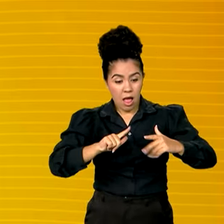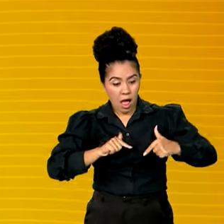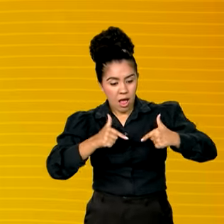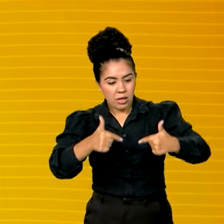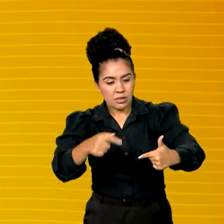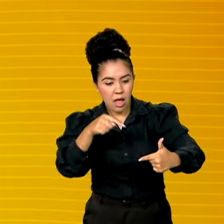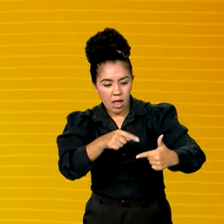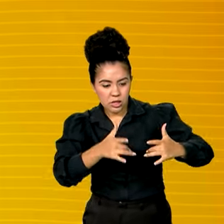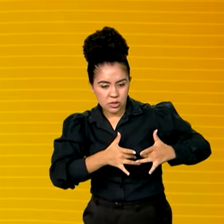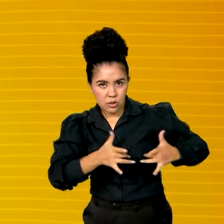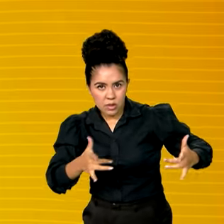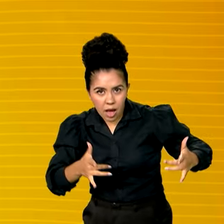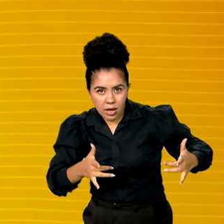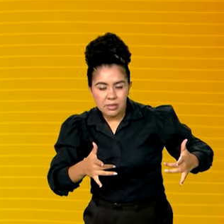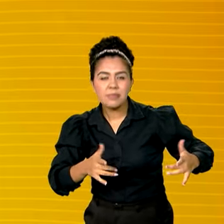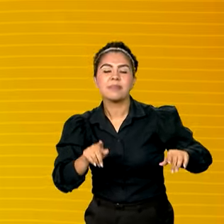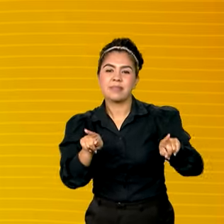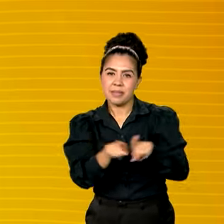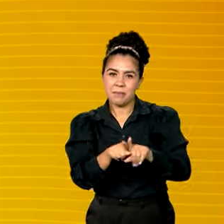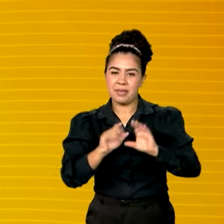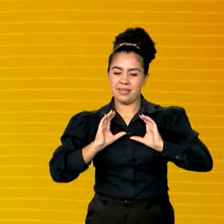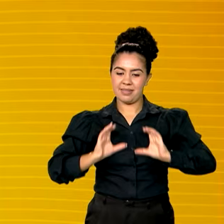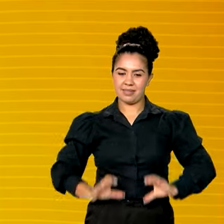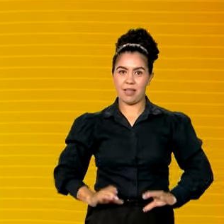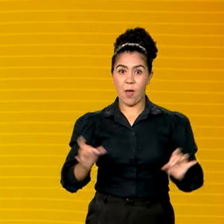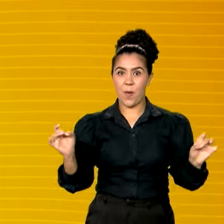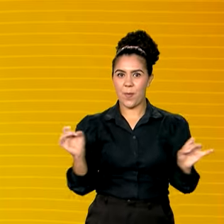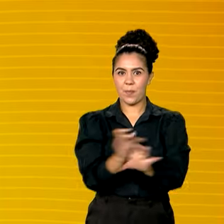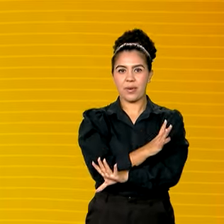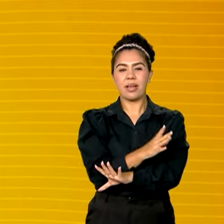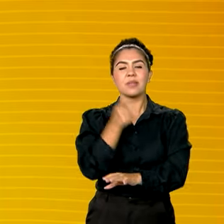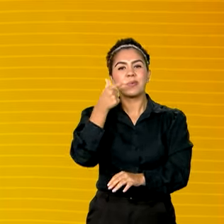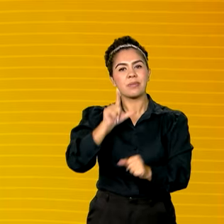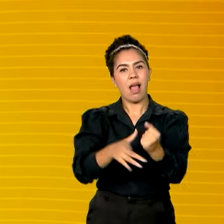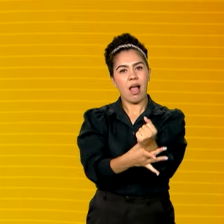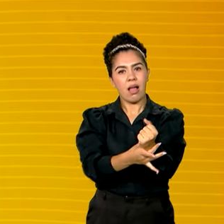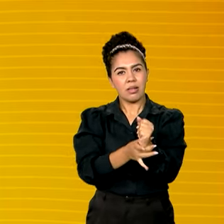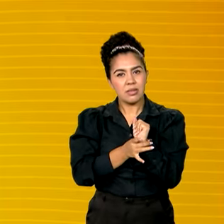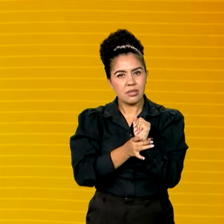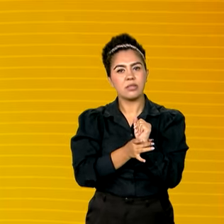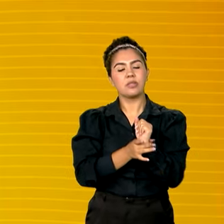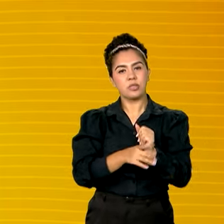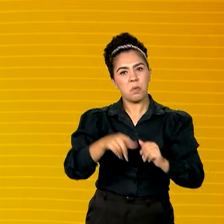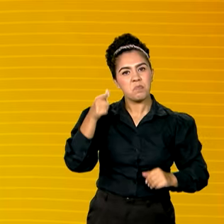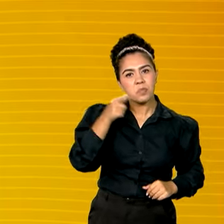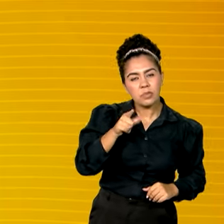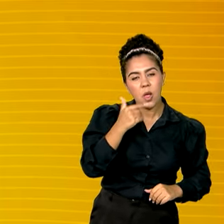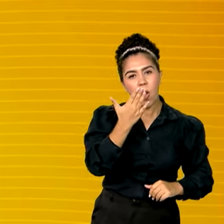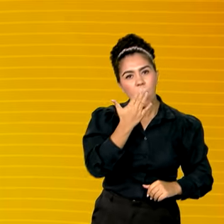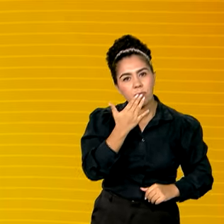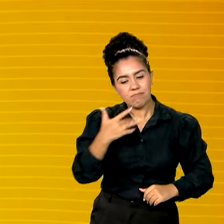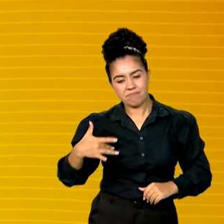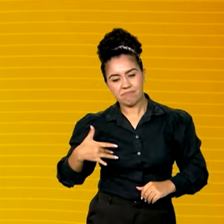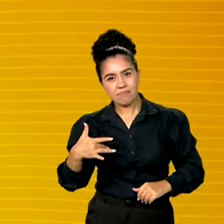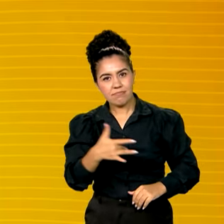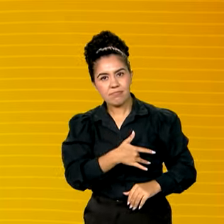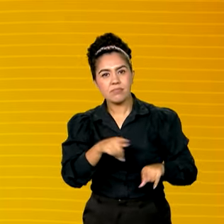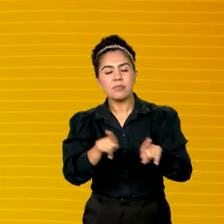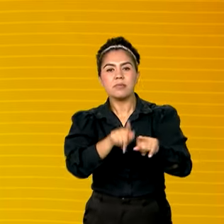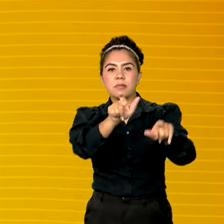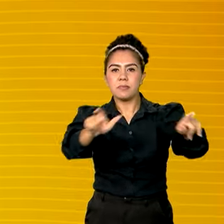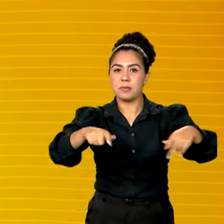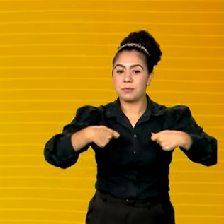solidariedade, mas também de cidadania. É a garantia de condições de mais alimentos chegando para quem mais